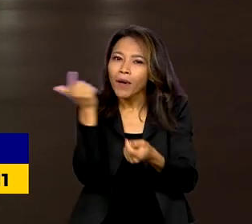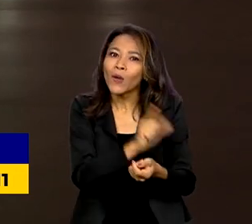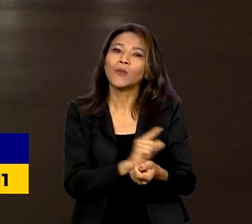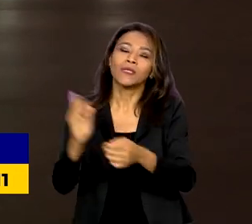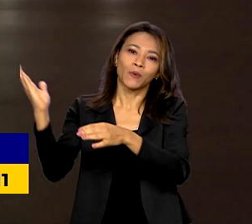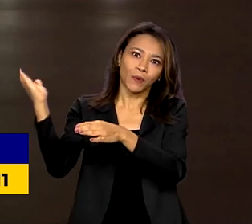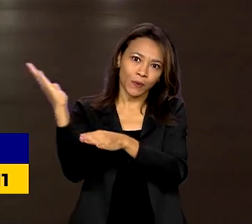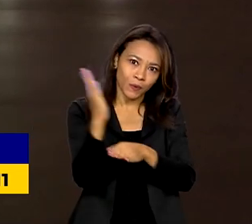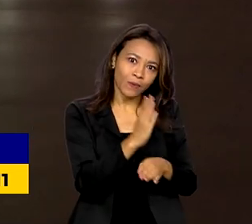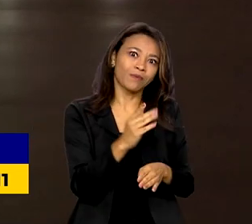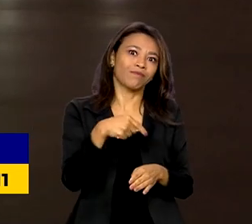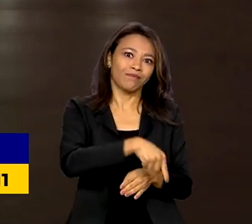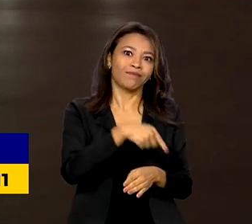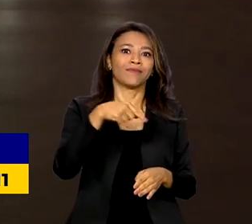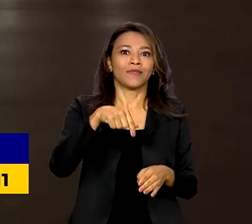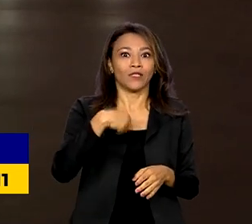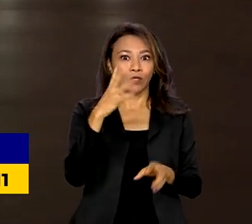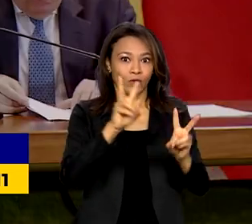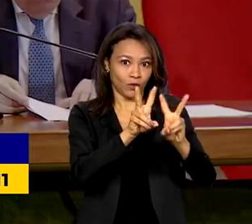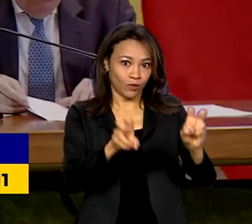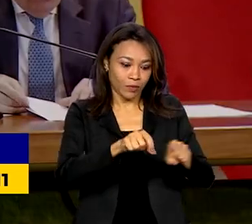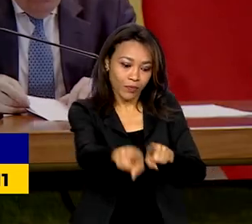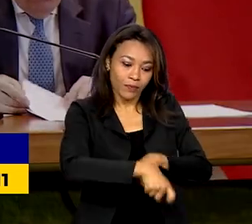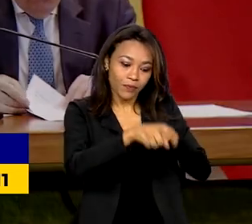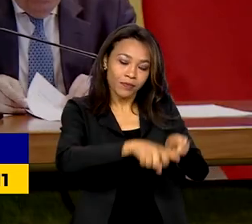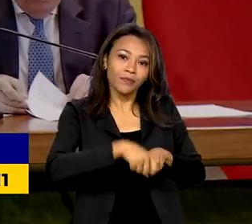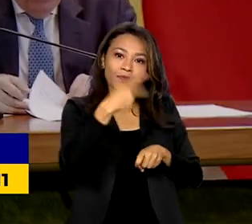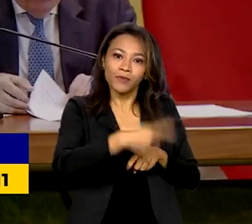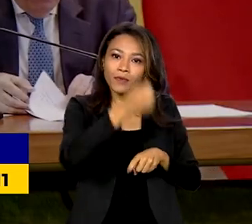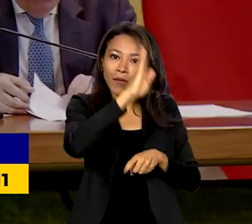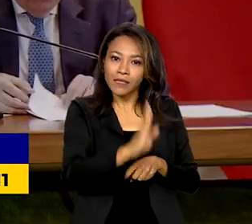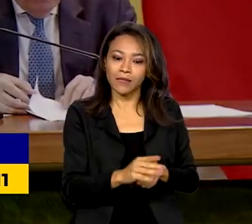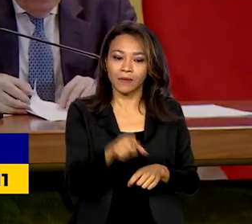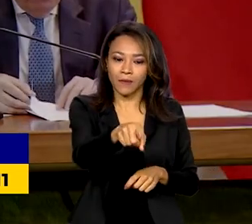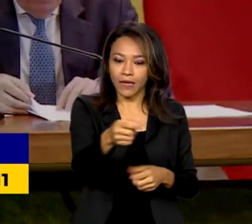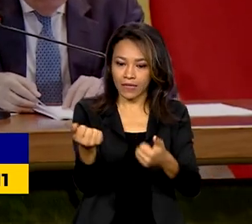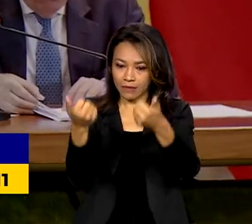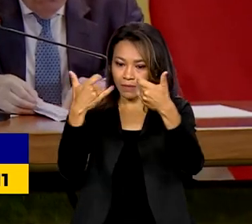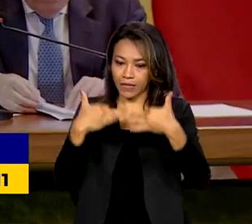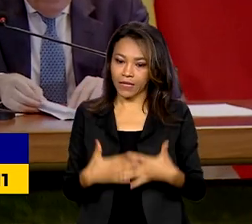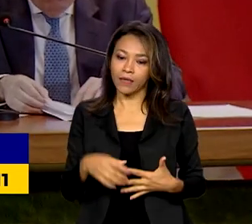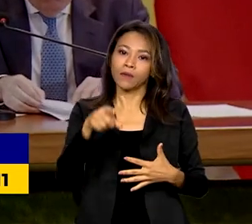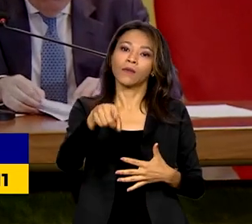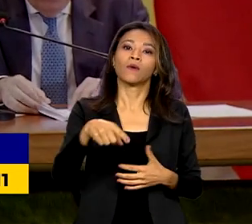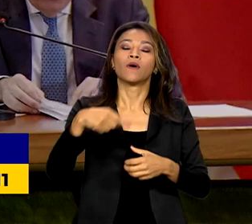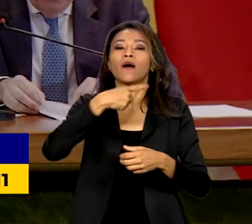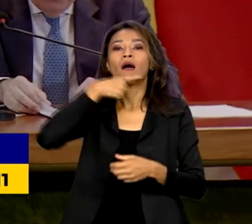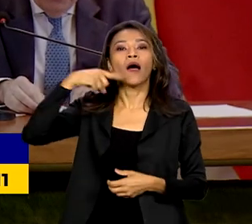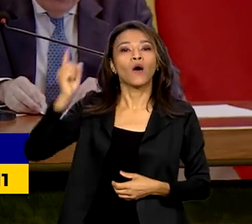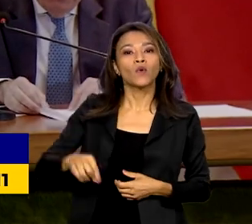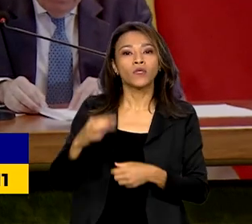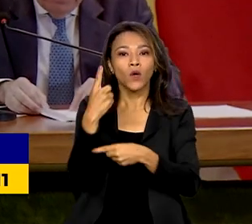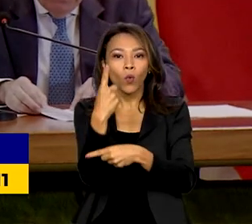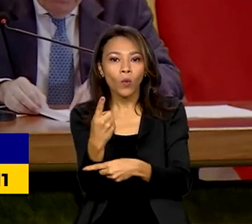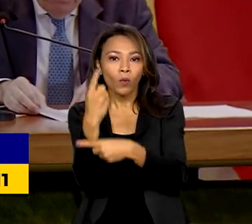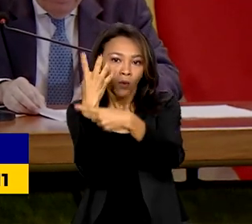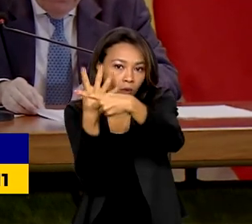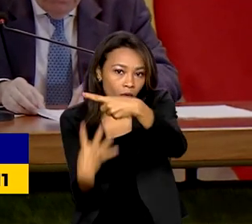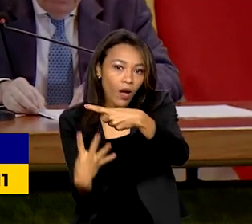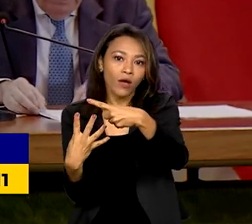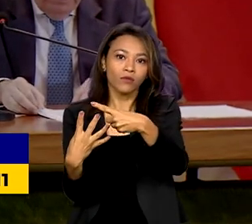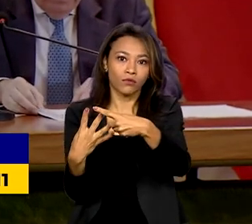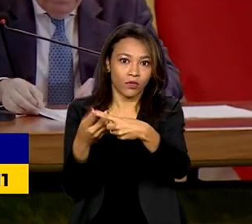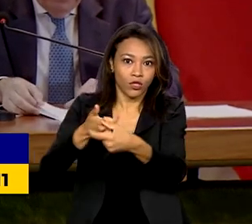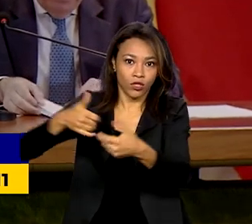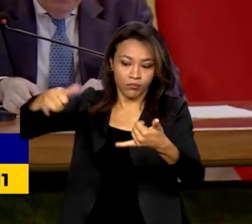demanda do agronegócio brasileiro. A Rússia fornece aproximadamente um quarto dos fertilizantes importados pelo